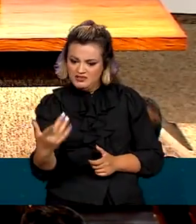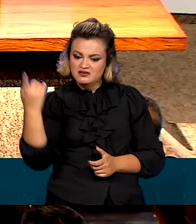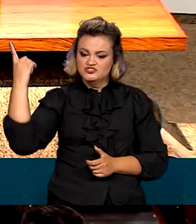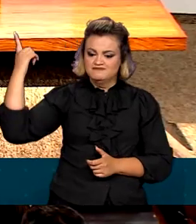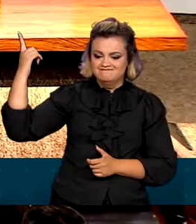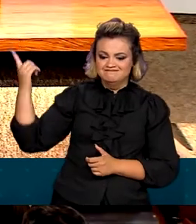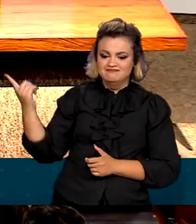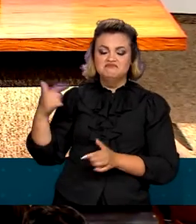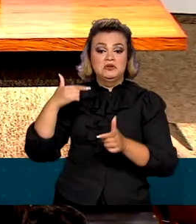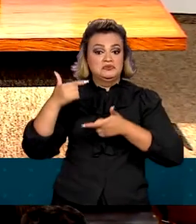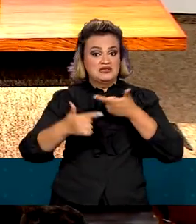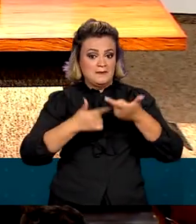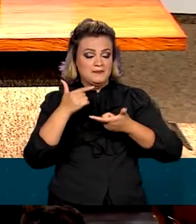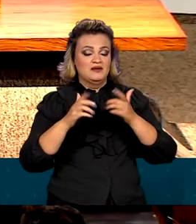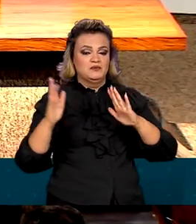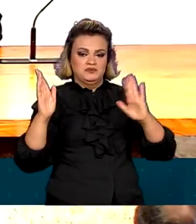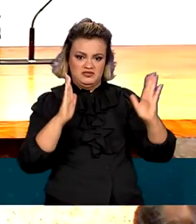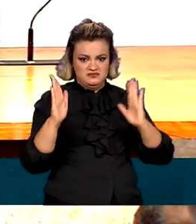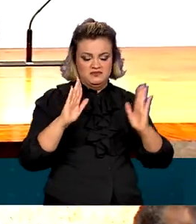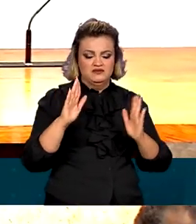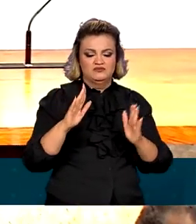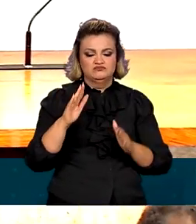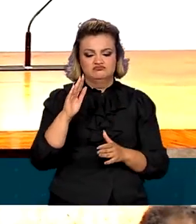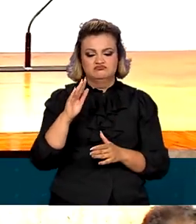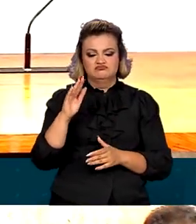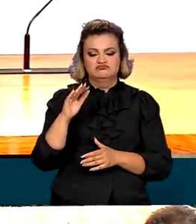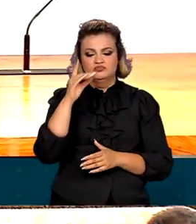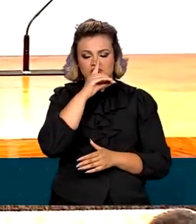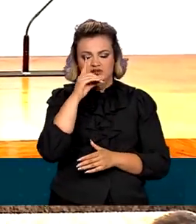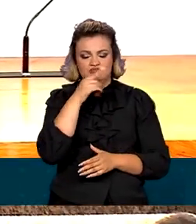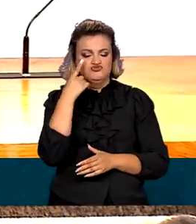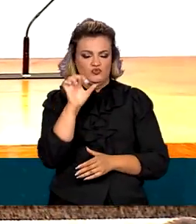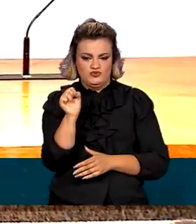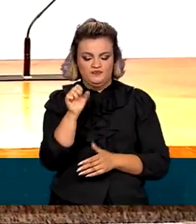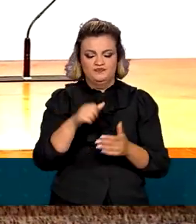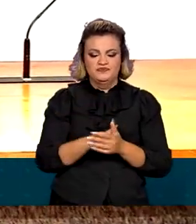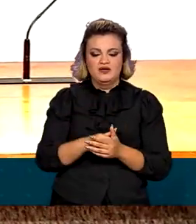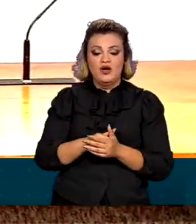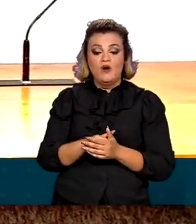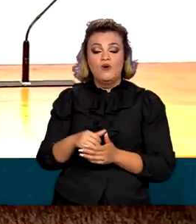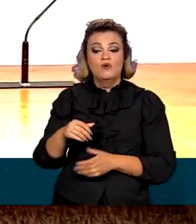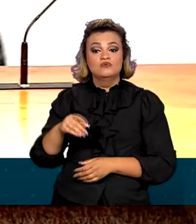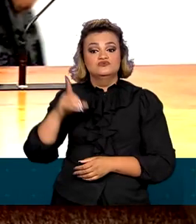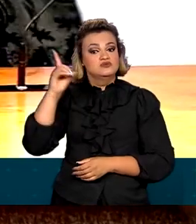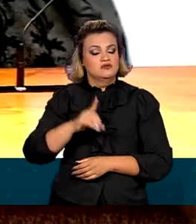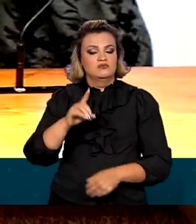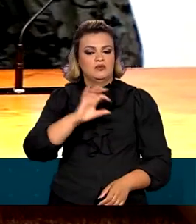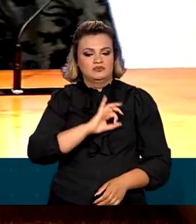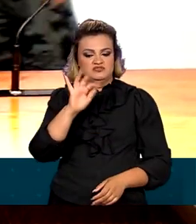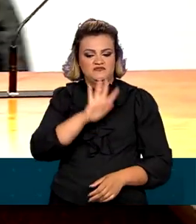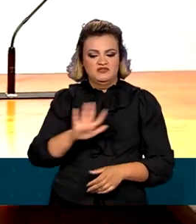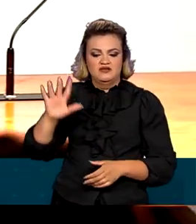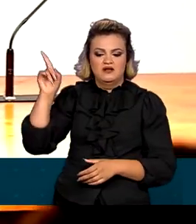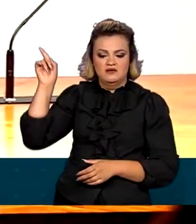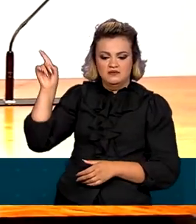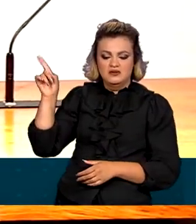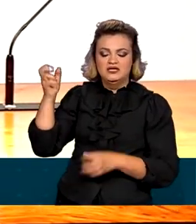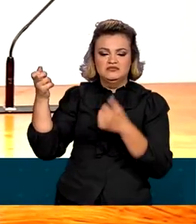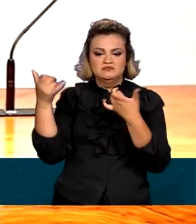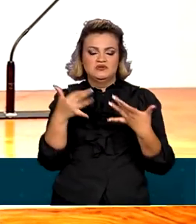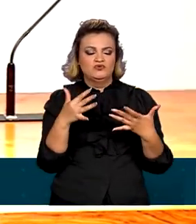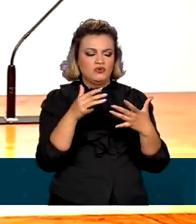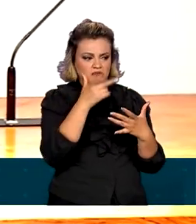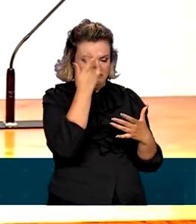serviços prestados durante a operação. O diretor-geral da Polícia Federal destacou que a união de diferentes